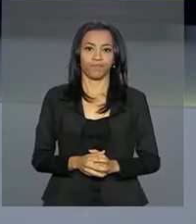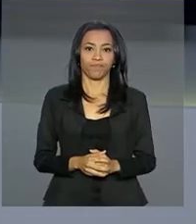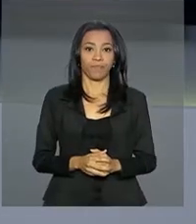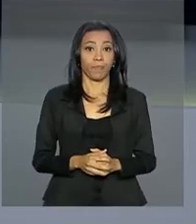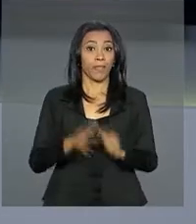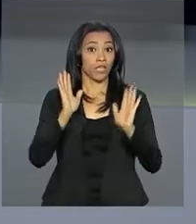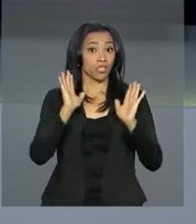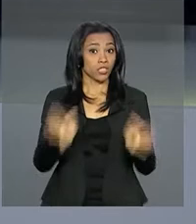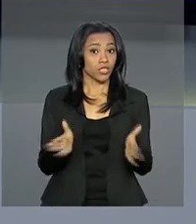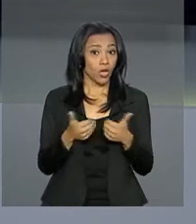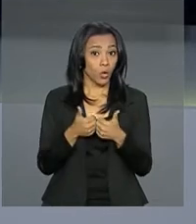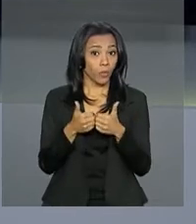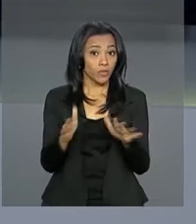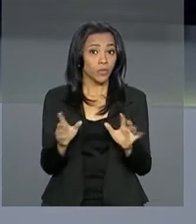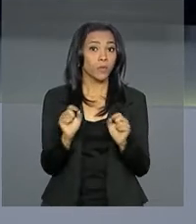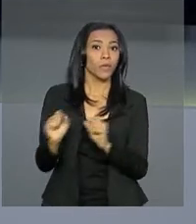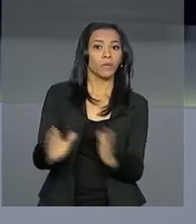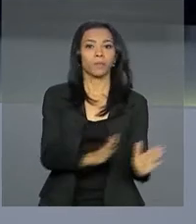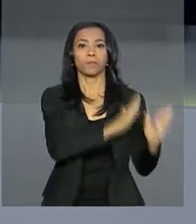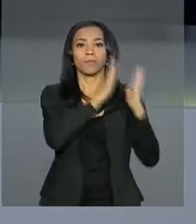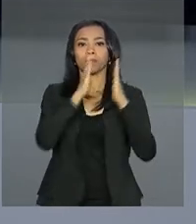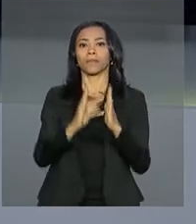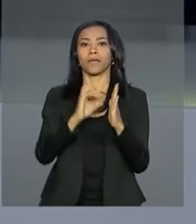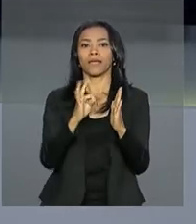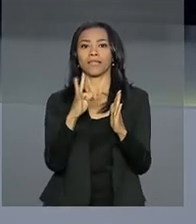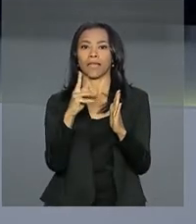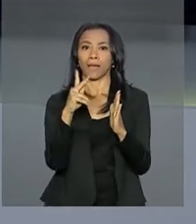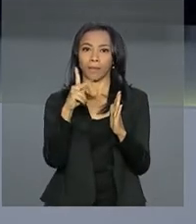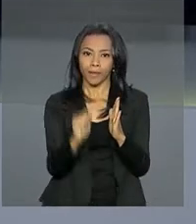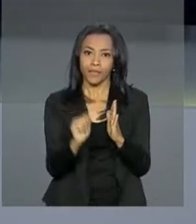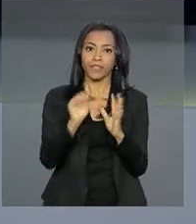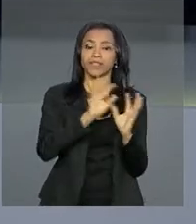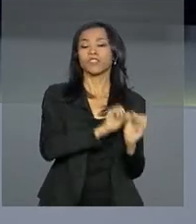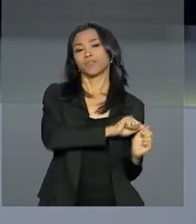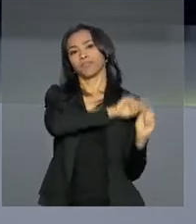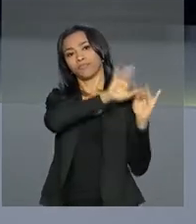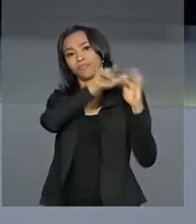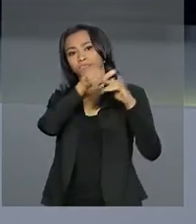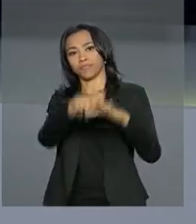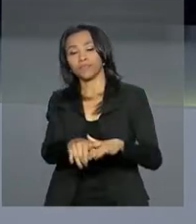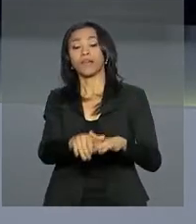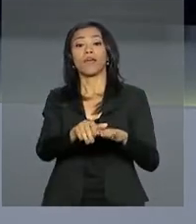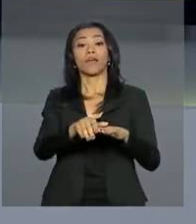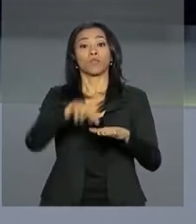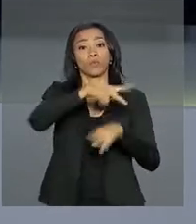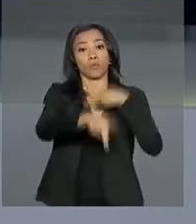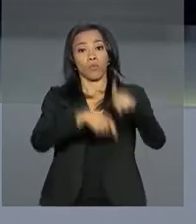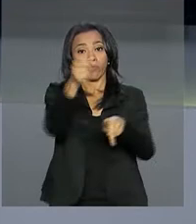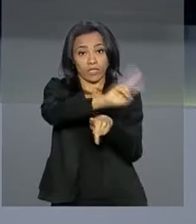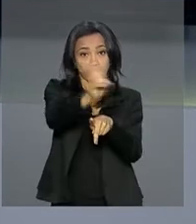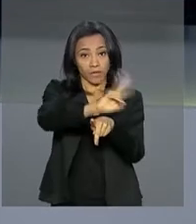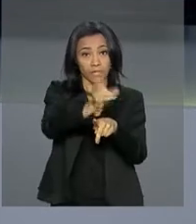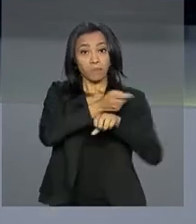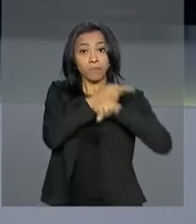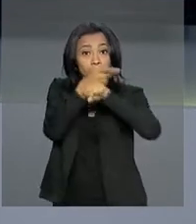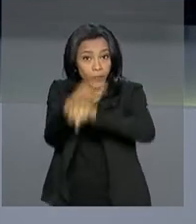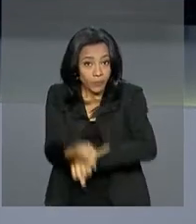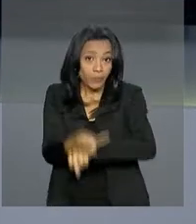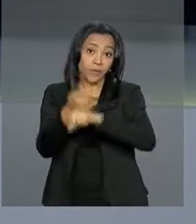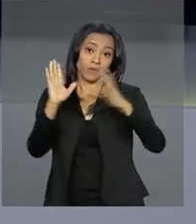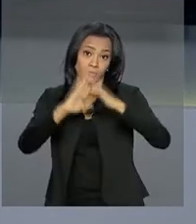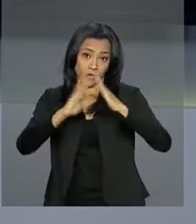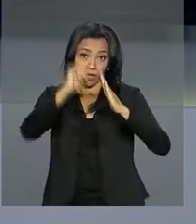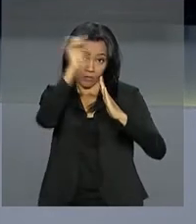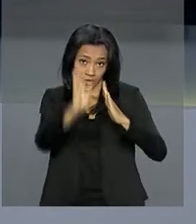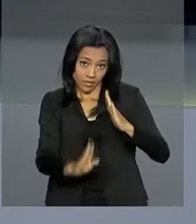Começou mais uma etapa de transferência dos venezuelanos que procuram acolhimento aqui no Brasil. O repórter João Pedro Neto acompanha esse